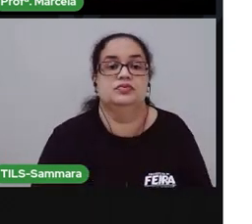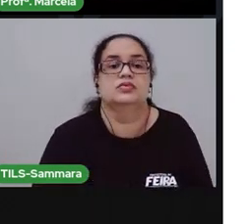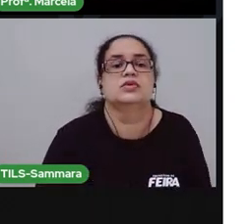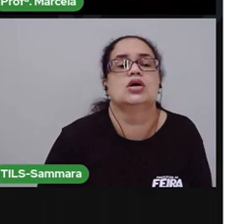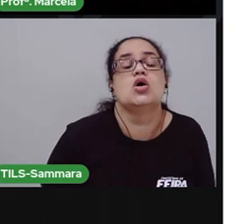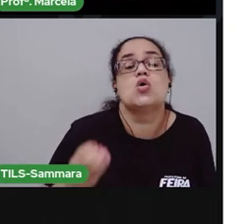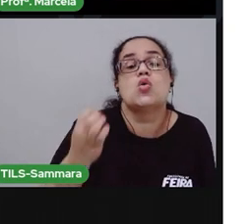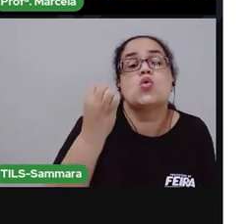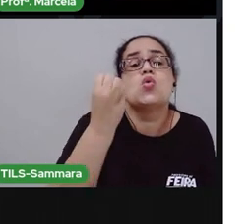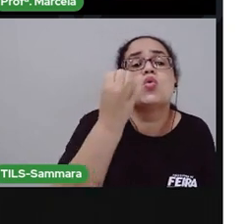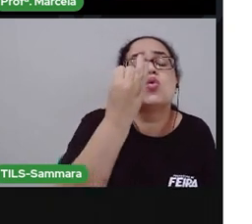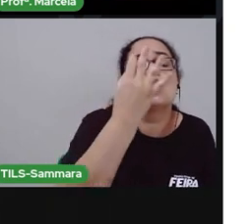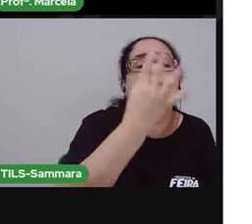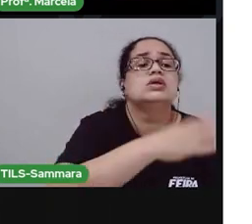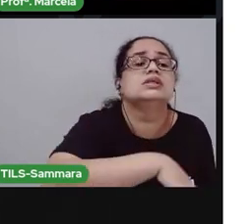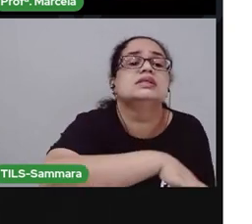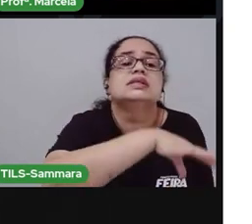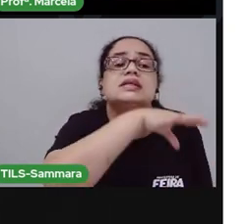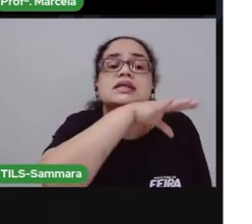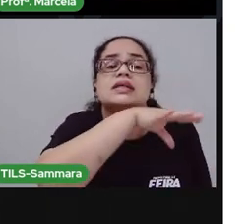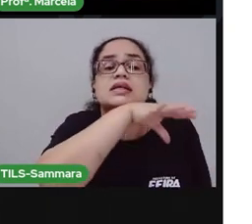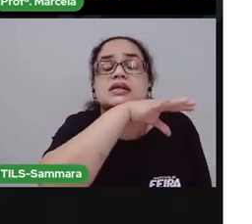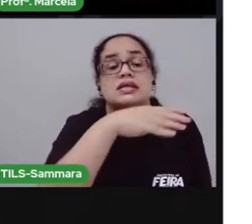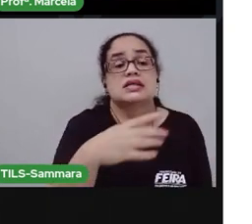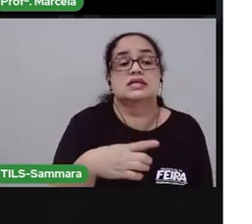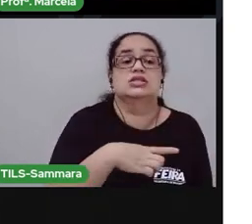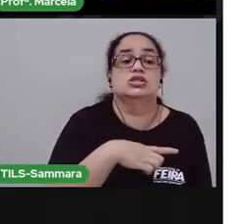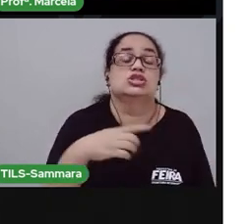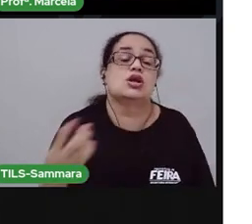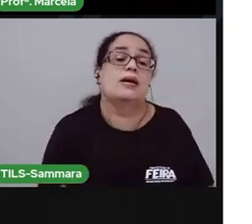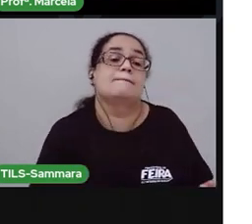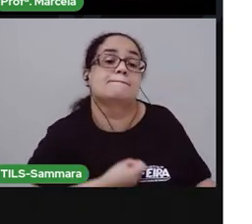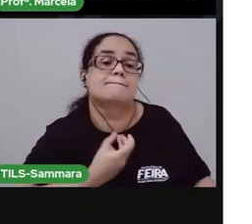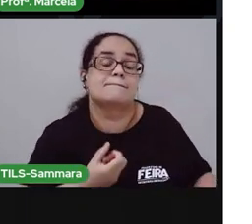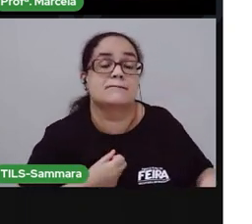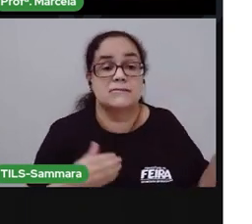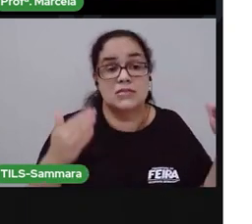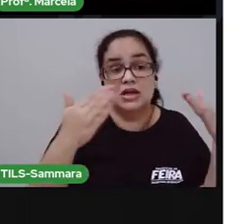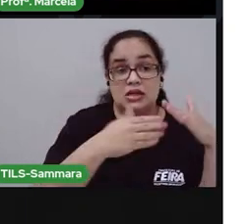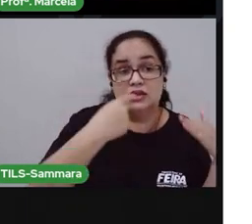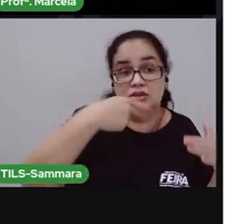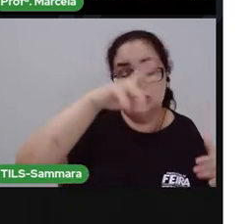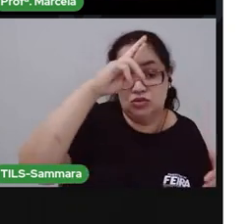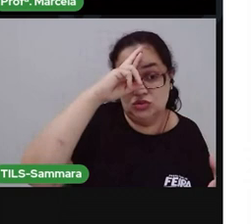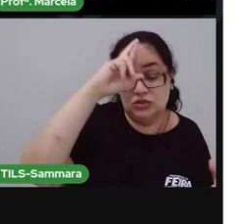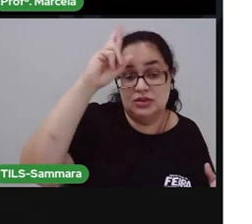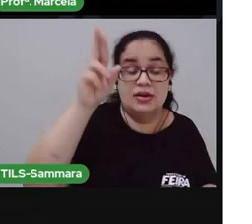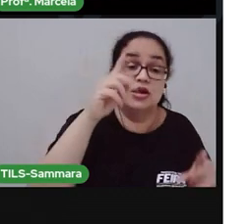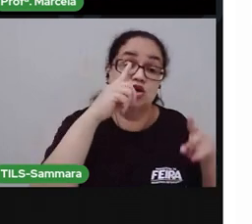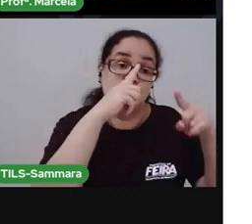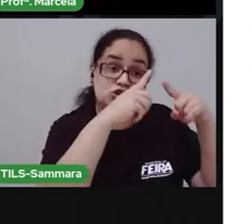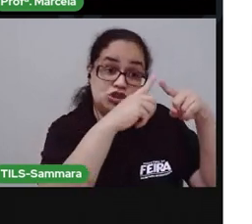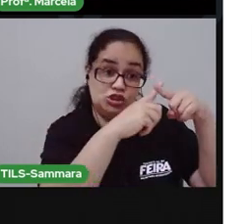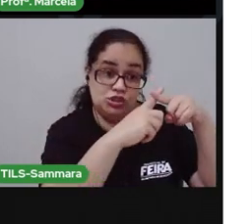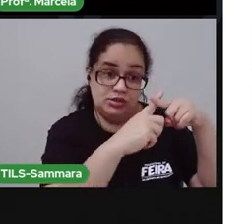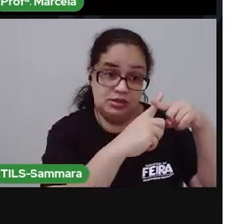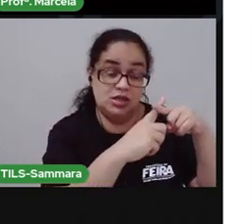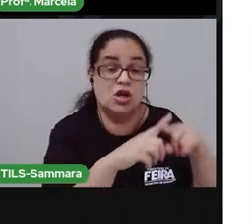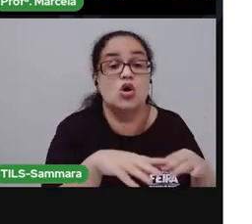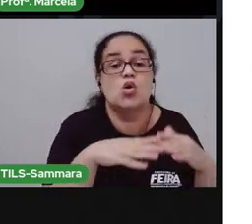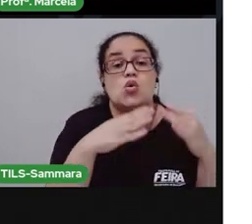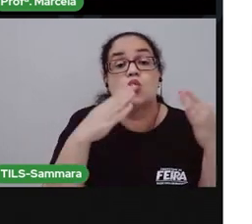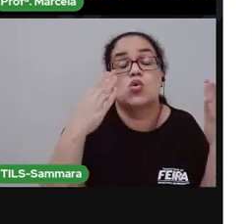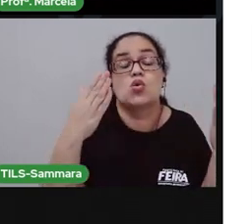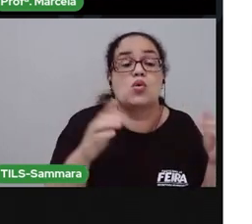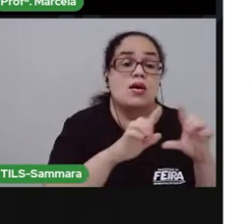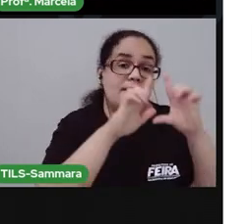Conte quantos animais tinham no poema. A casa e o seu dono. E marque com um X. Qual das